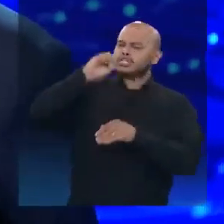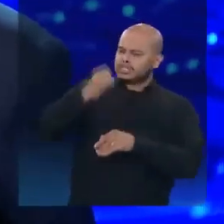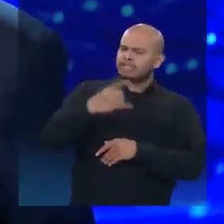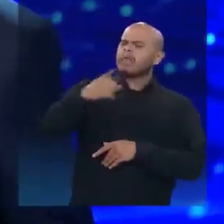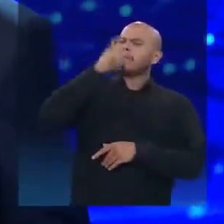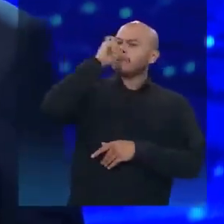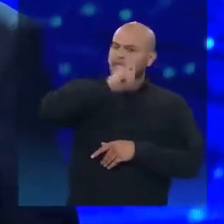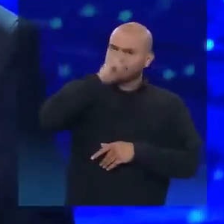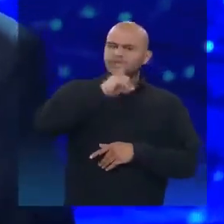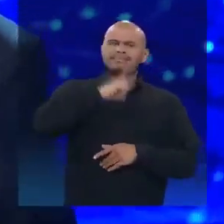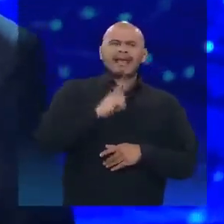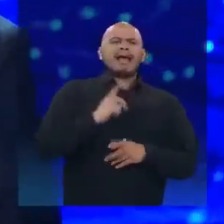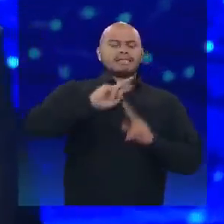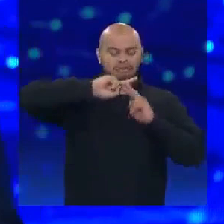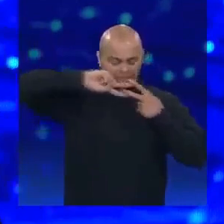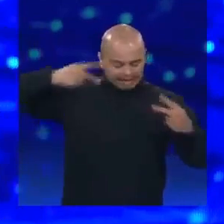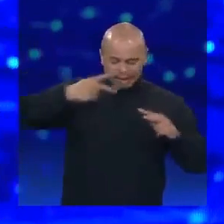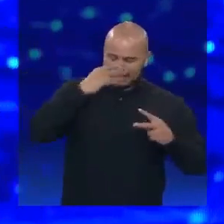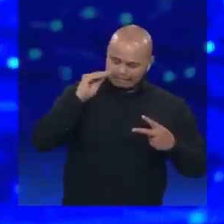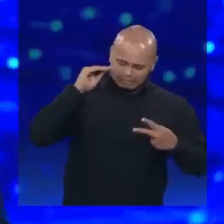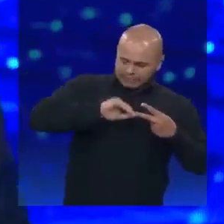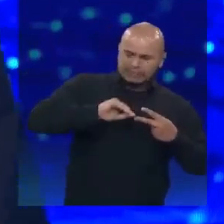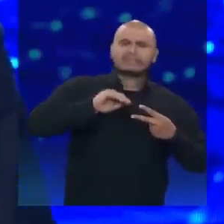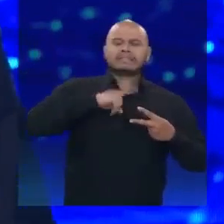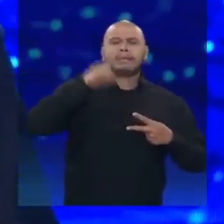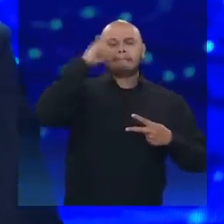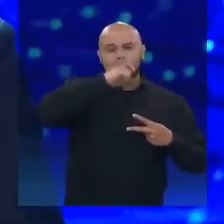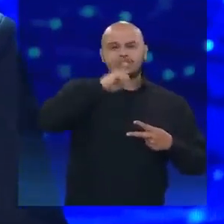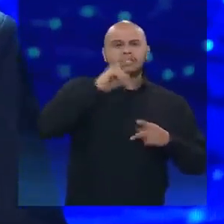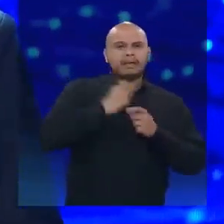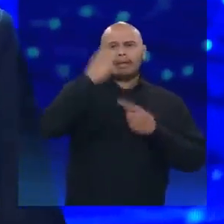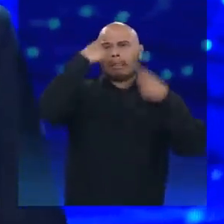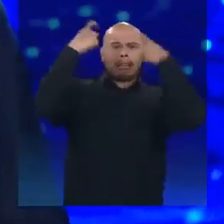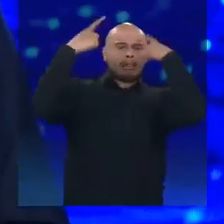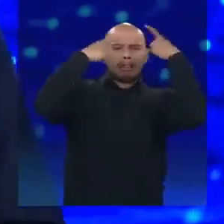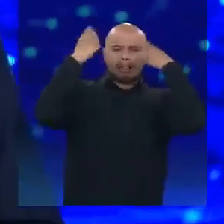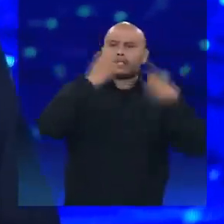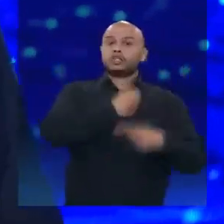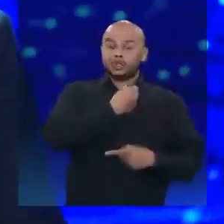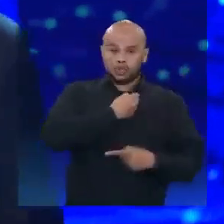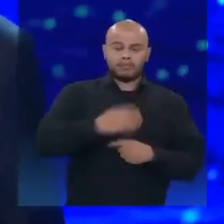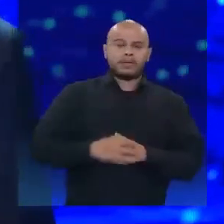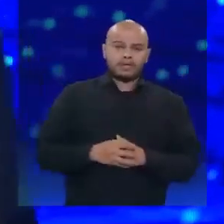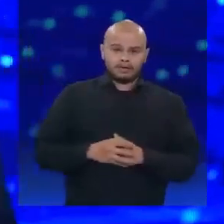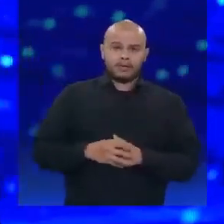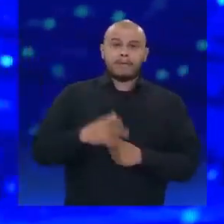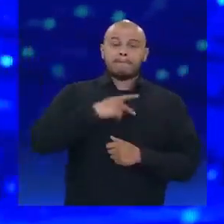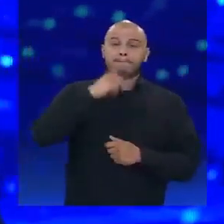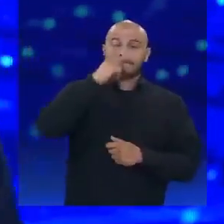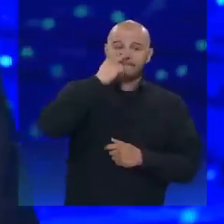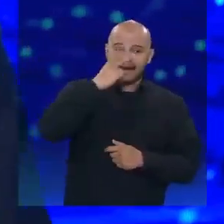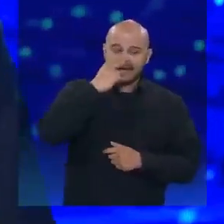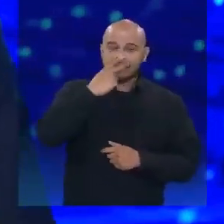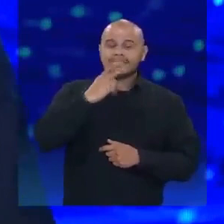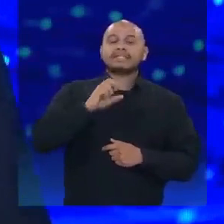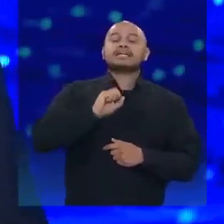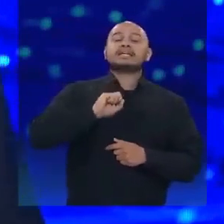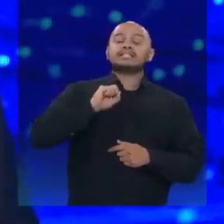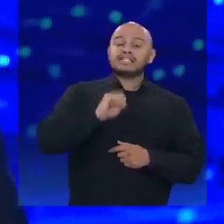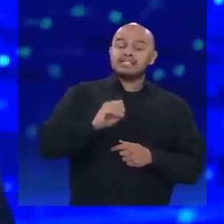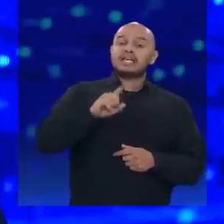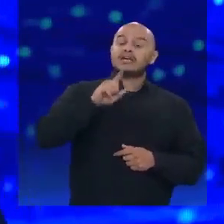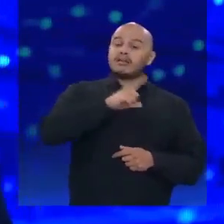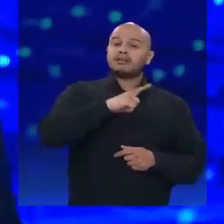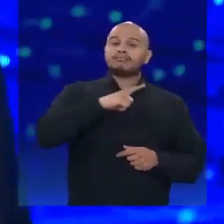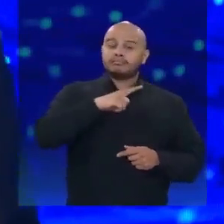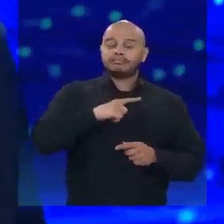Está no teu DNA, mentir e inventar números. No correntino, discursaram contra e votaram a favor. Questão de ele